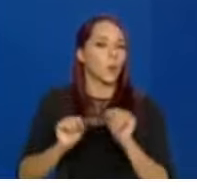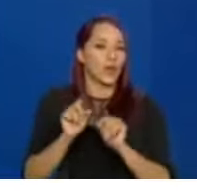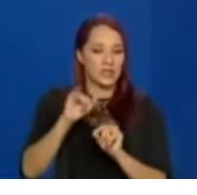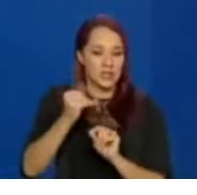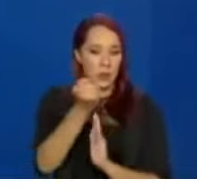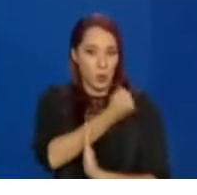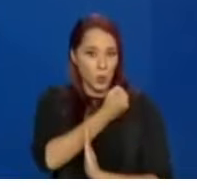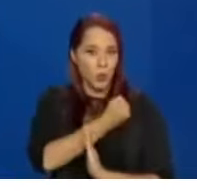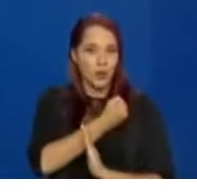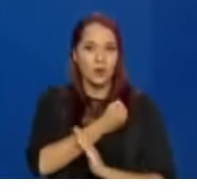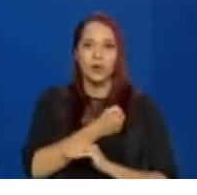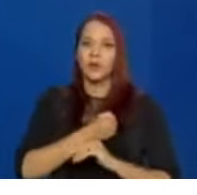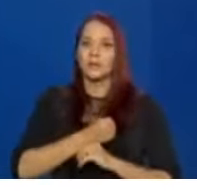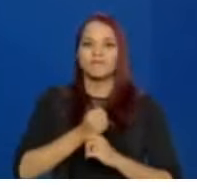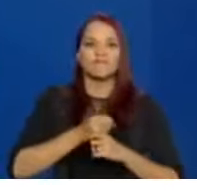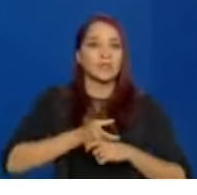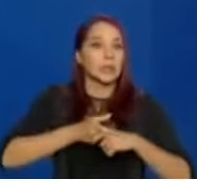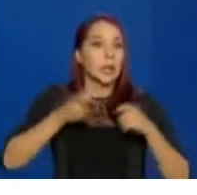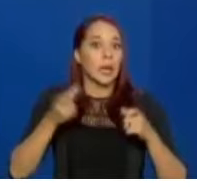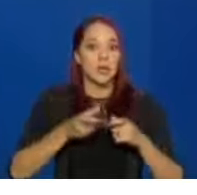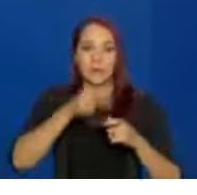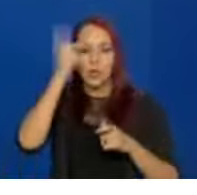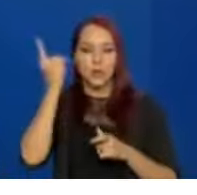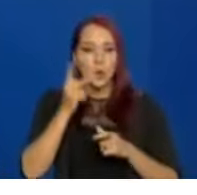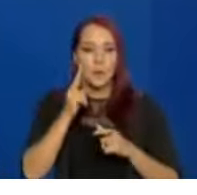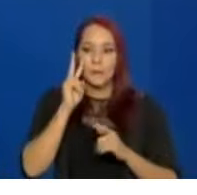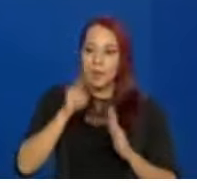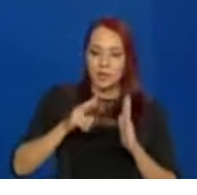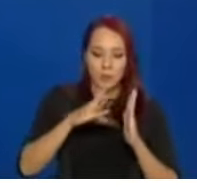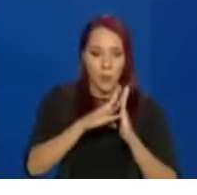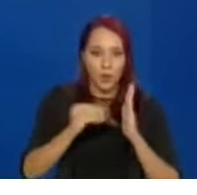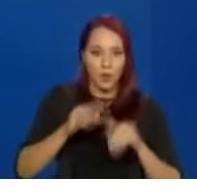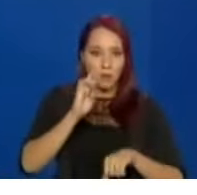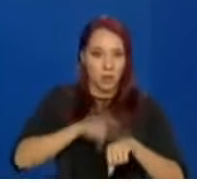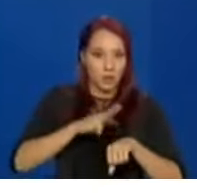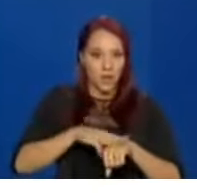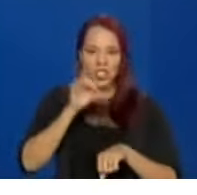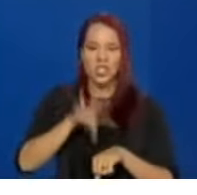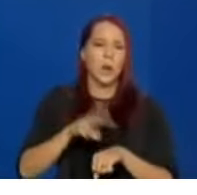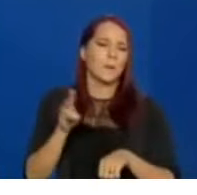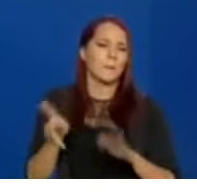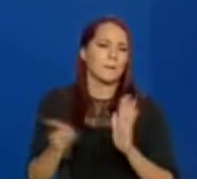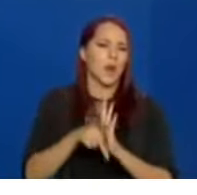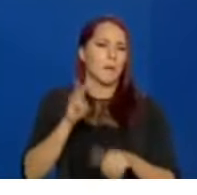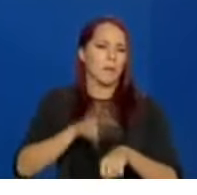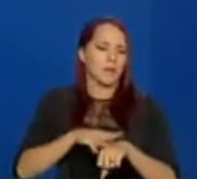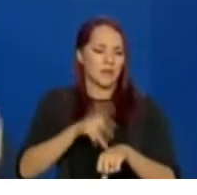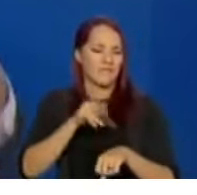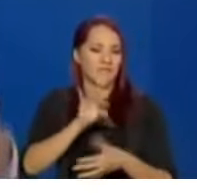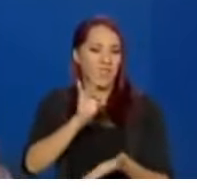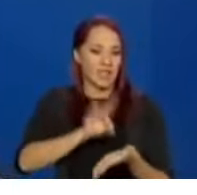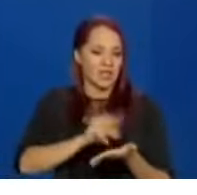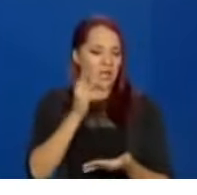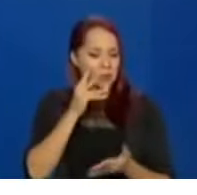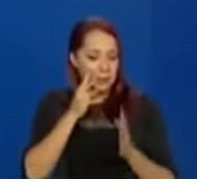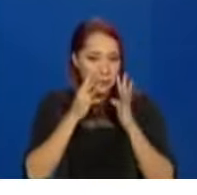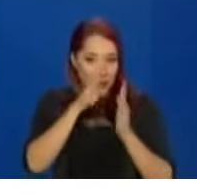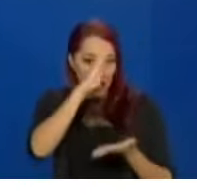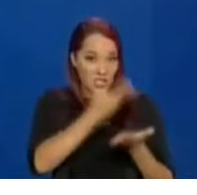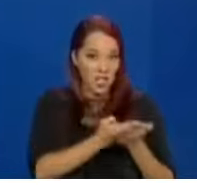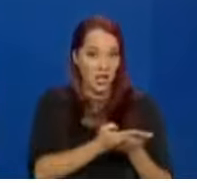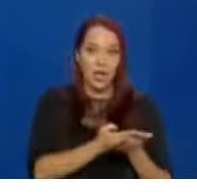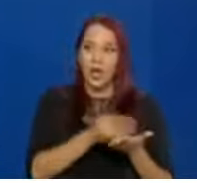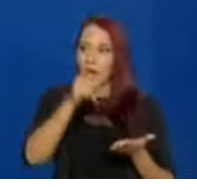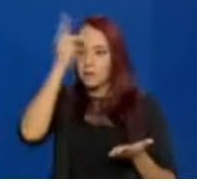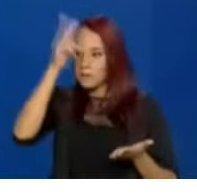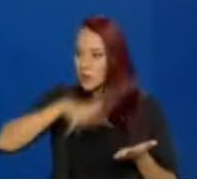gera números muito alarmantes e as pessoas começam a tratar o que é um modelo matemático, que é só um exercício matemático, como se fosse verdade, você piora ainda mais